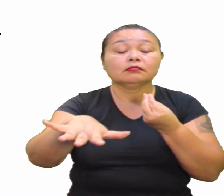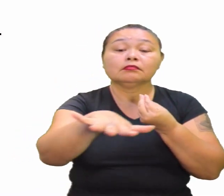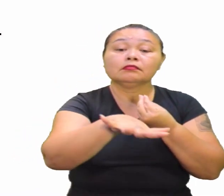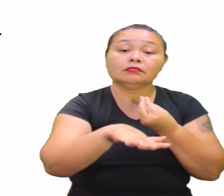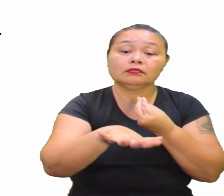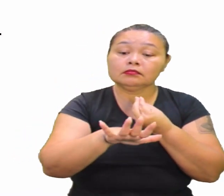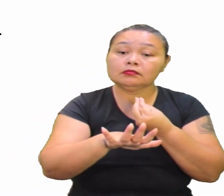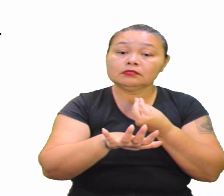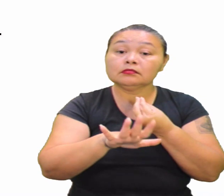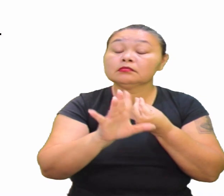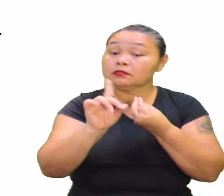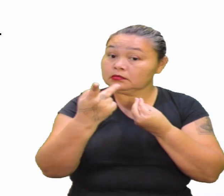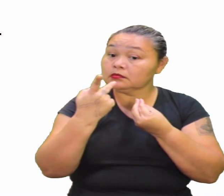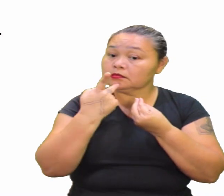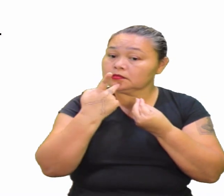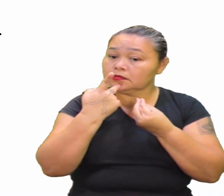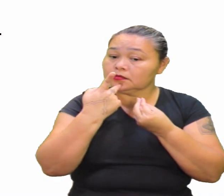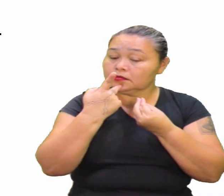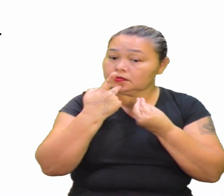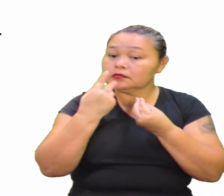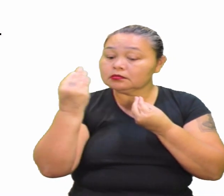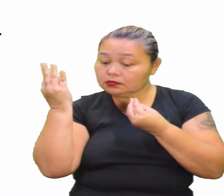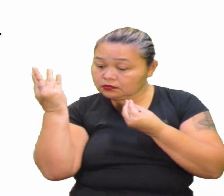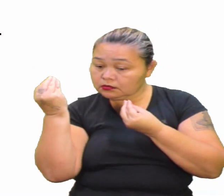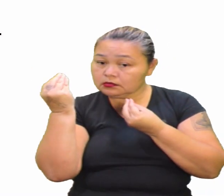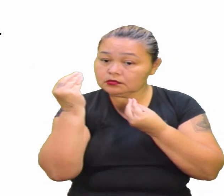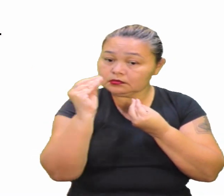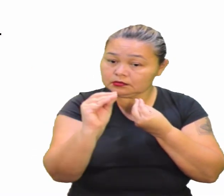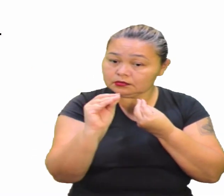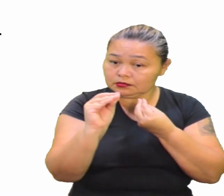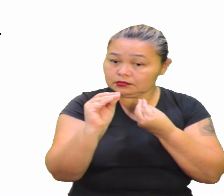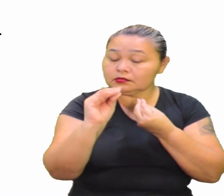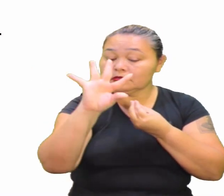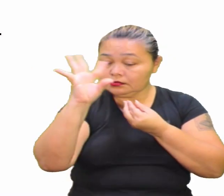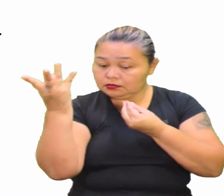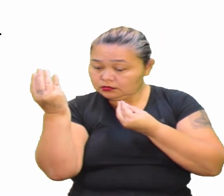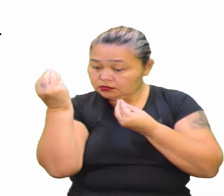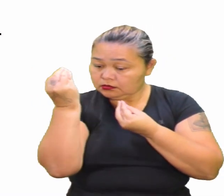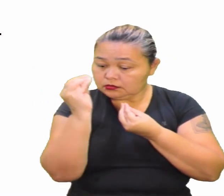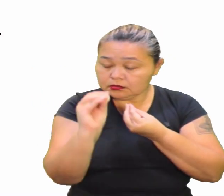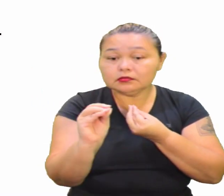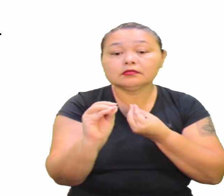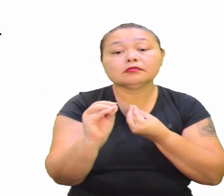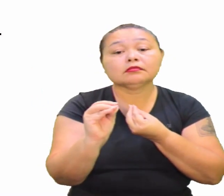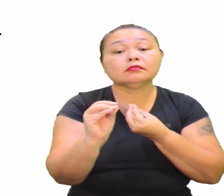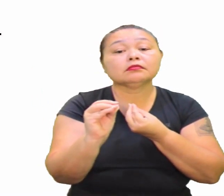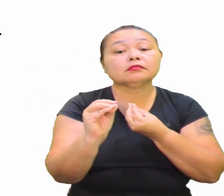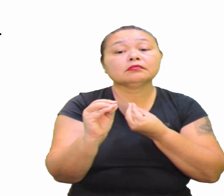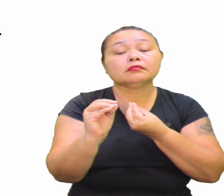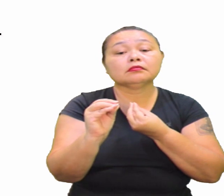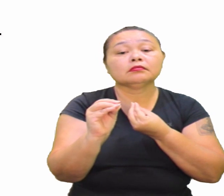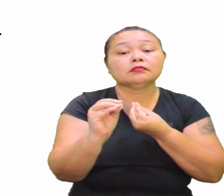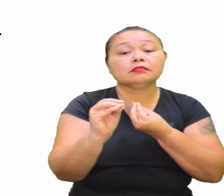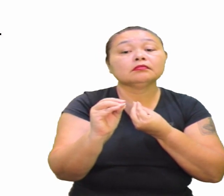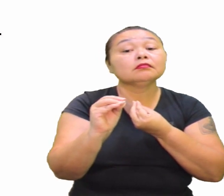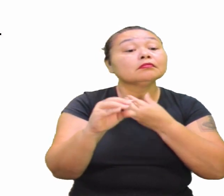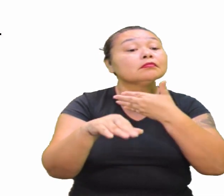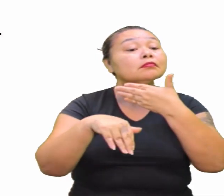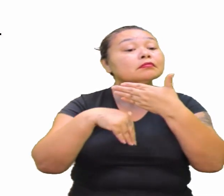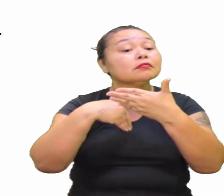determinado ambiente Então ela já falou ali De uma adição Lembra daquele termo ali Adicionado Precisamente No determinado ambiente